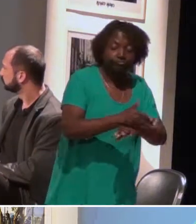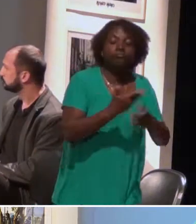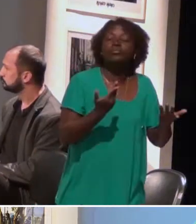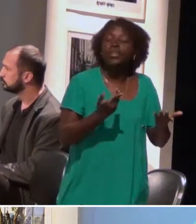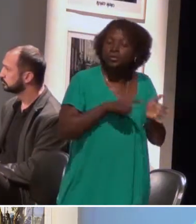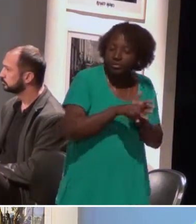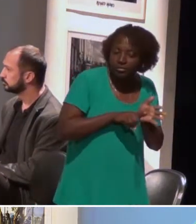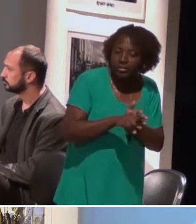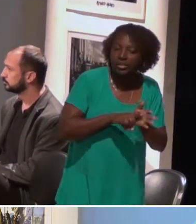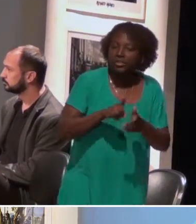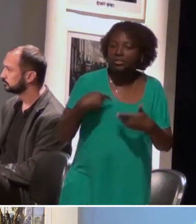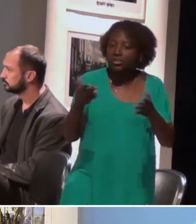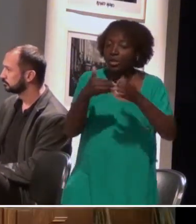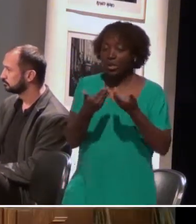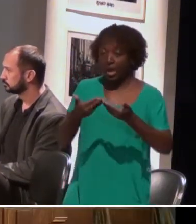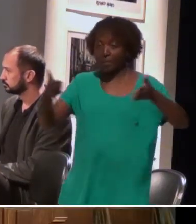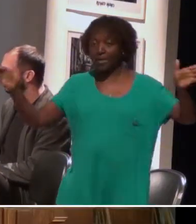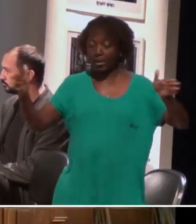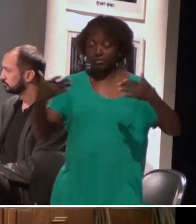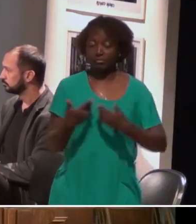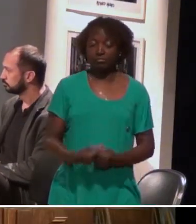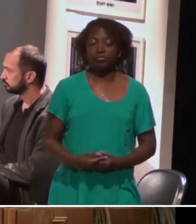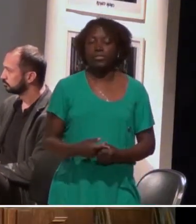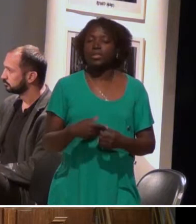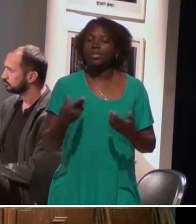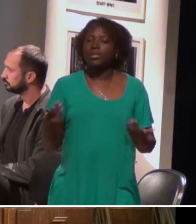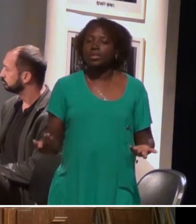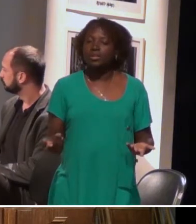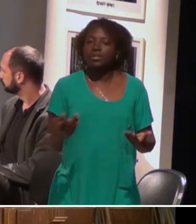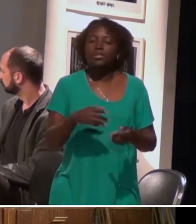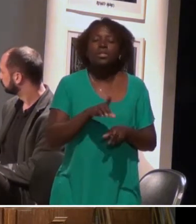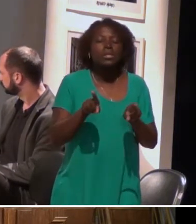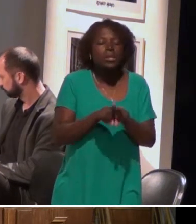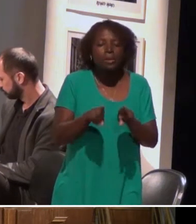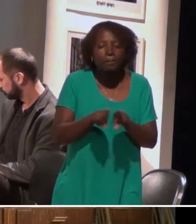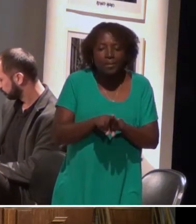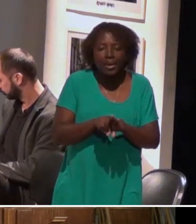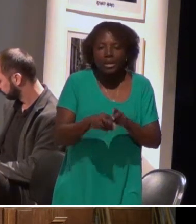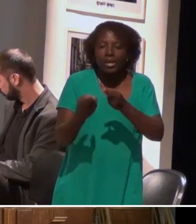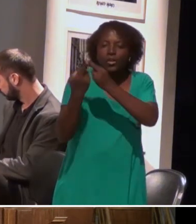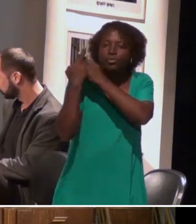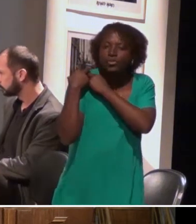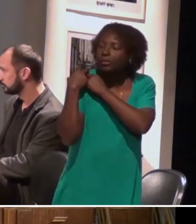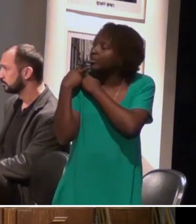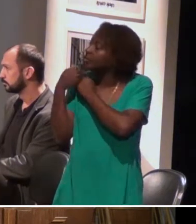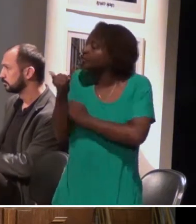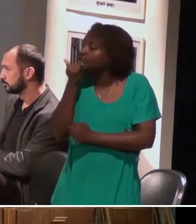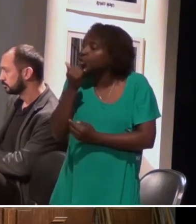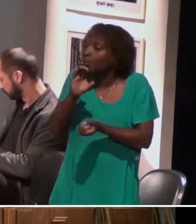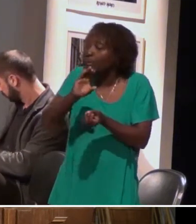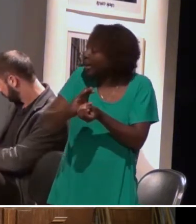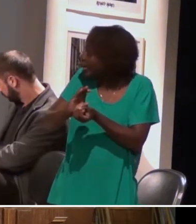CAIS, então, a gente recebe, estrutura e acompanha. O CAIS no DF também é responsável... Desculpe, eu não fiz o sinal do